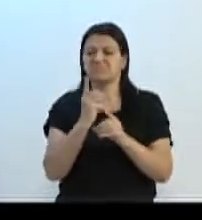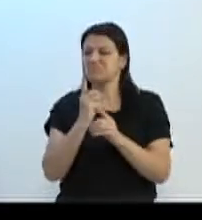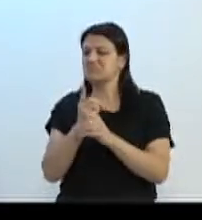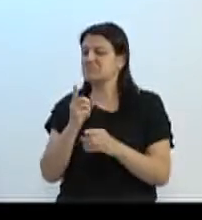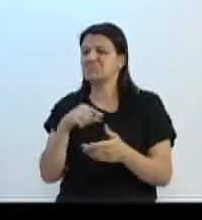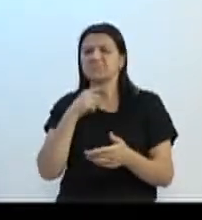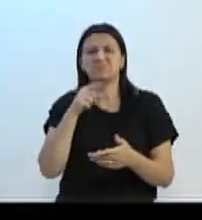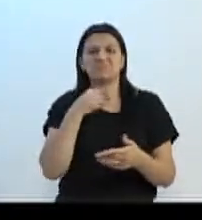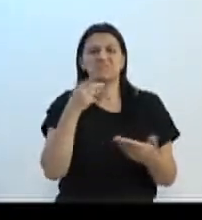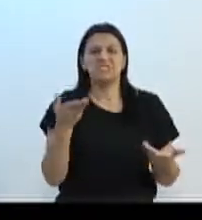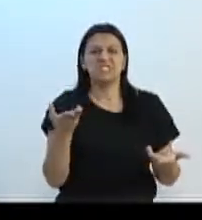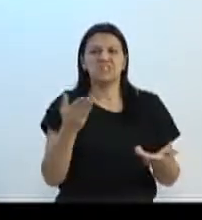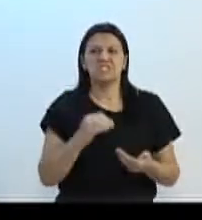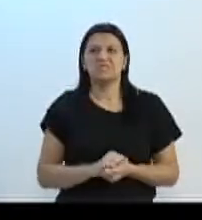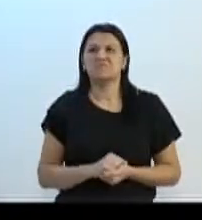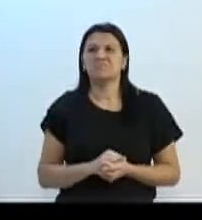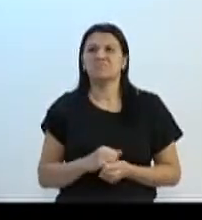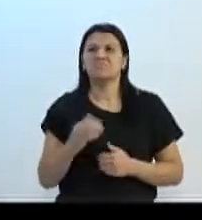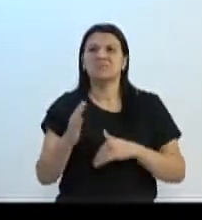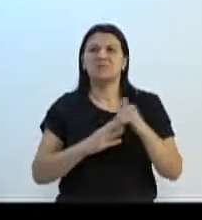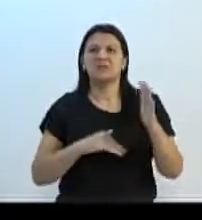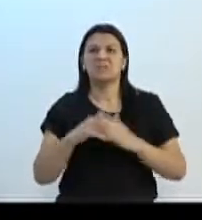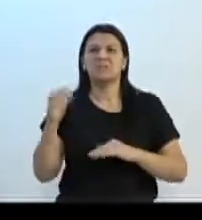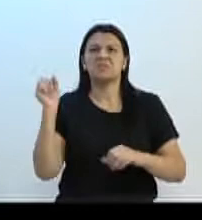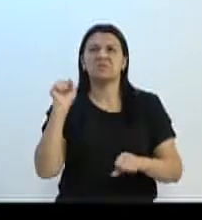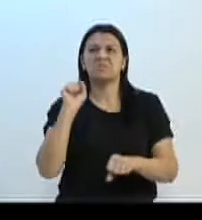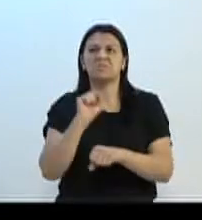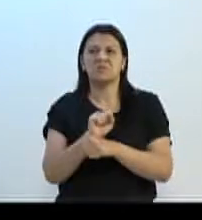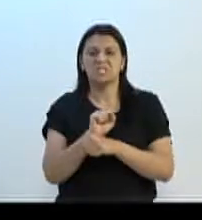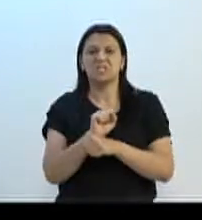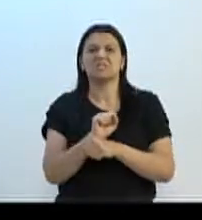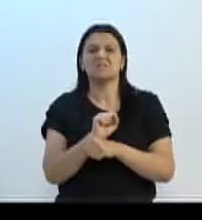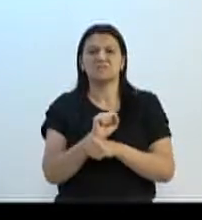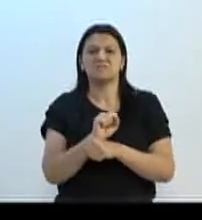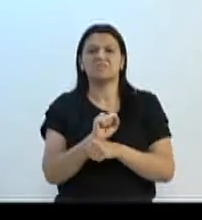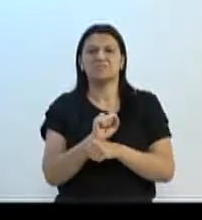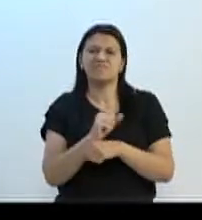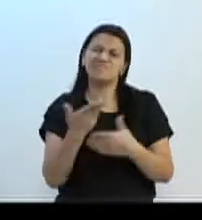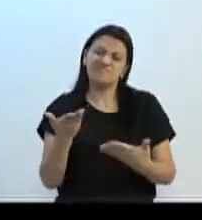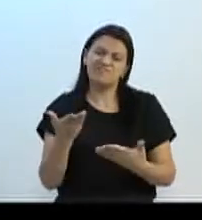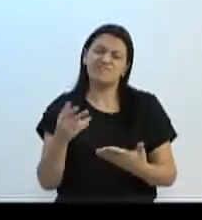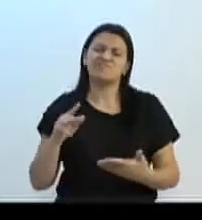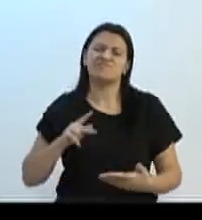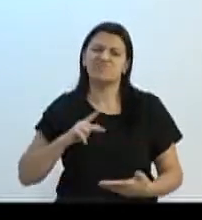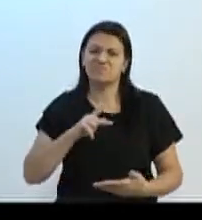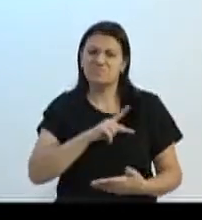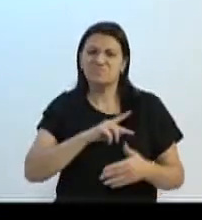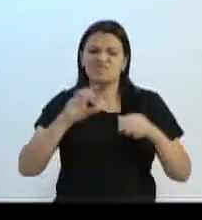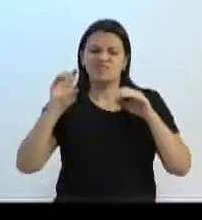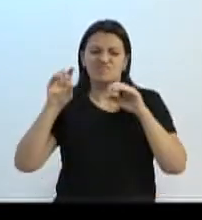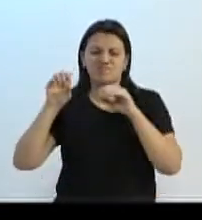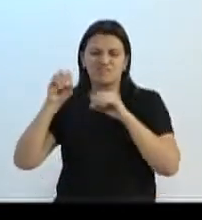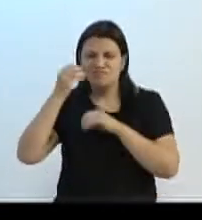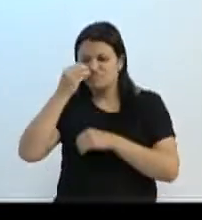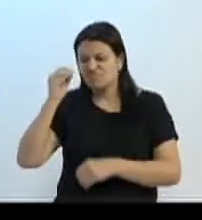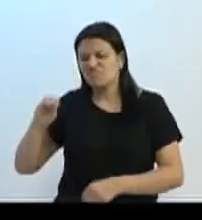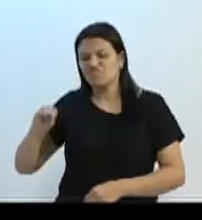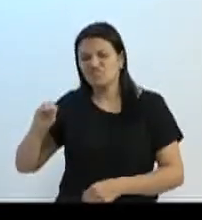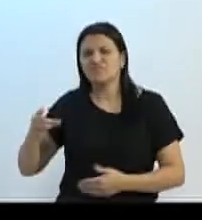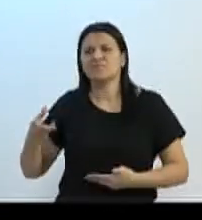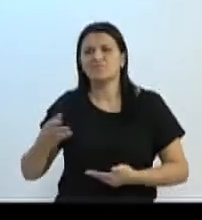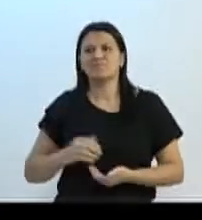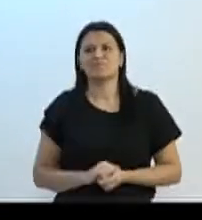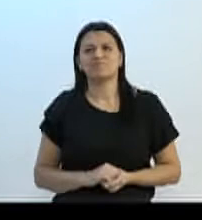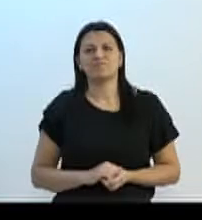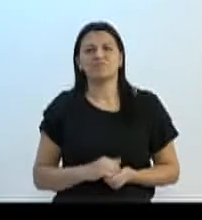está parada, ninguém trabalhando aqui na obra, um descaso do poder público da nossa cidade. Então, o problema das creches continua no nosso município.